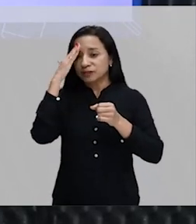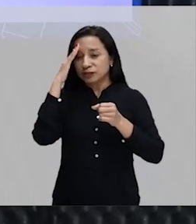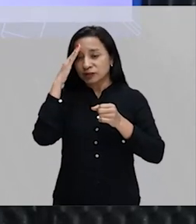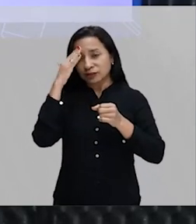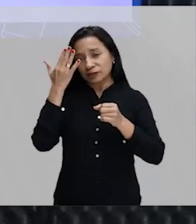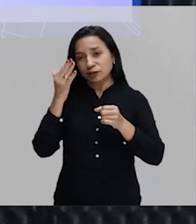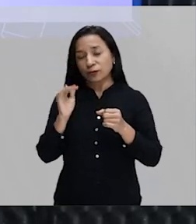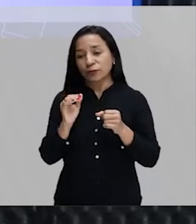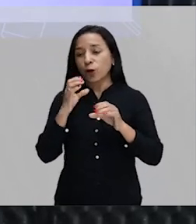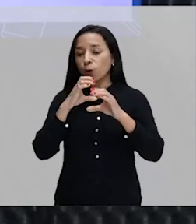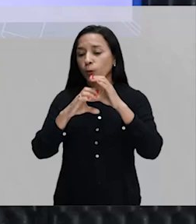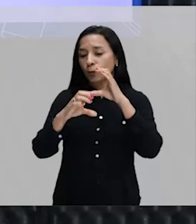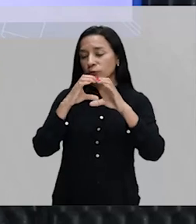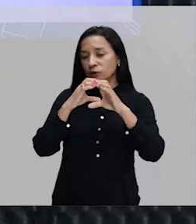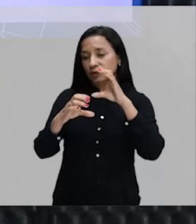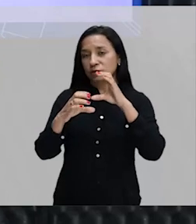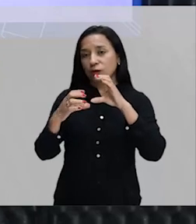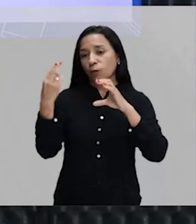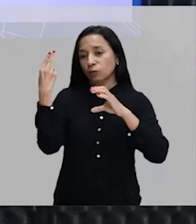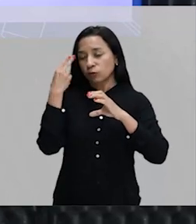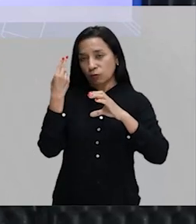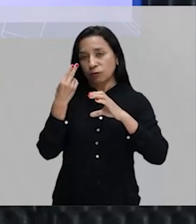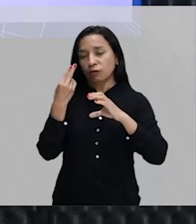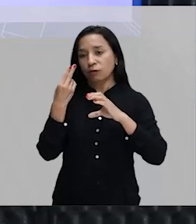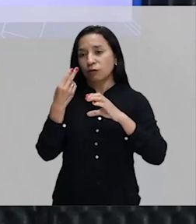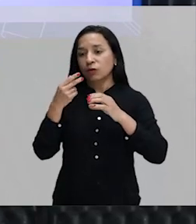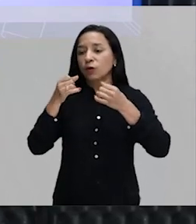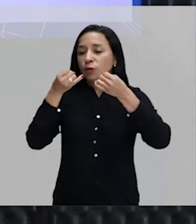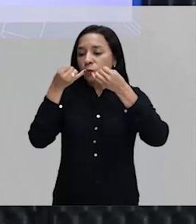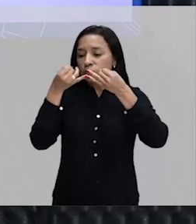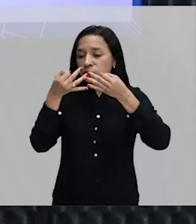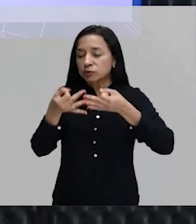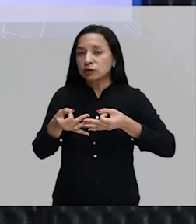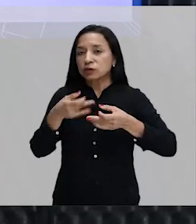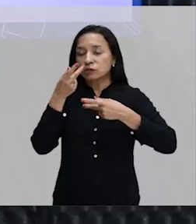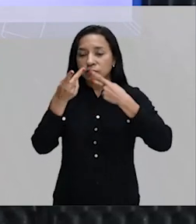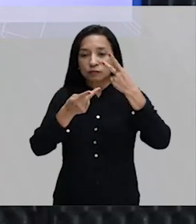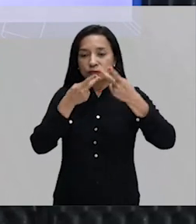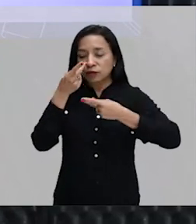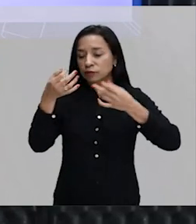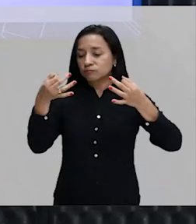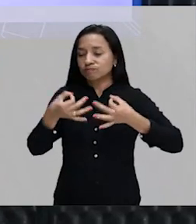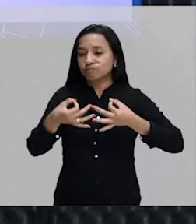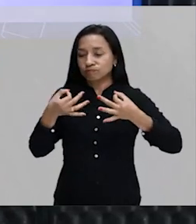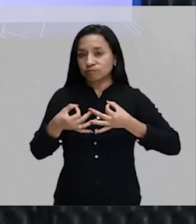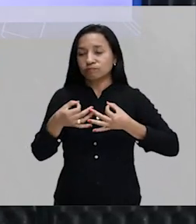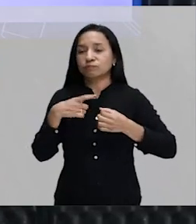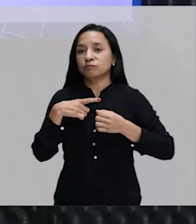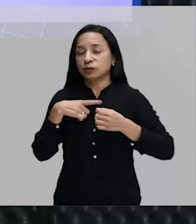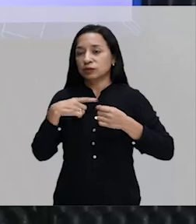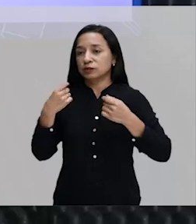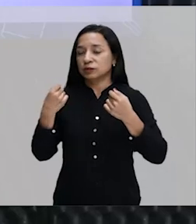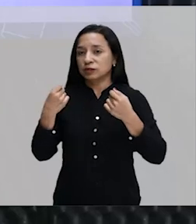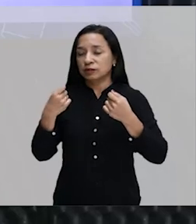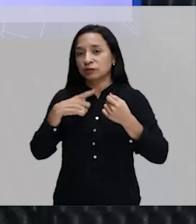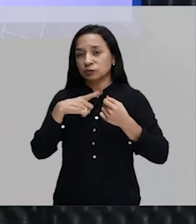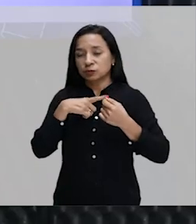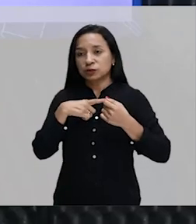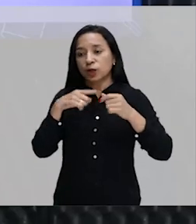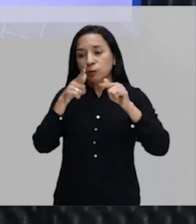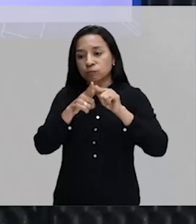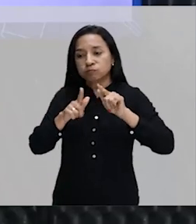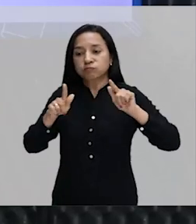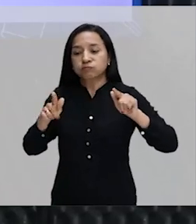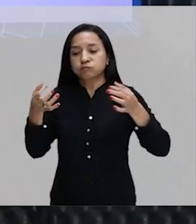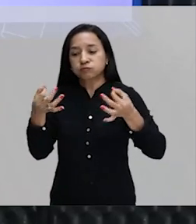fiz compreender, eu estou falando corretamente. Óbvio que eu tenho que ter, no mínimo, noções gramaticais, tá certo? Então, como é que fica no